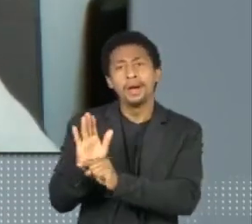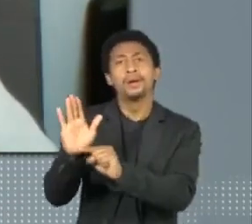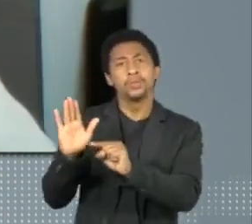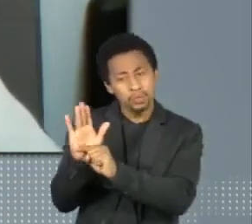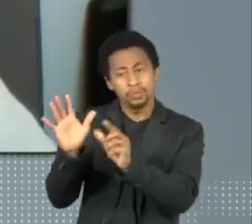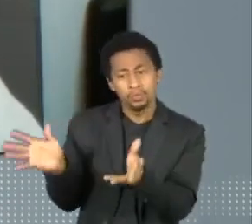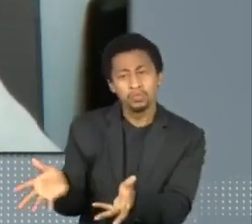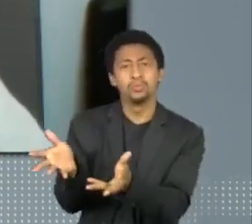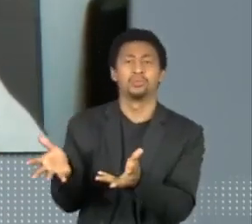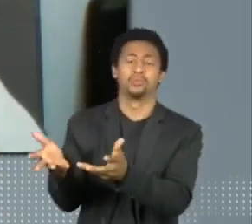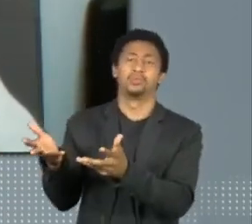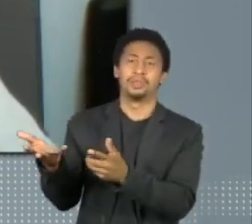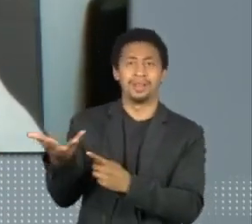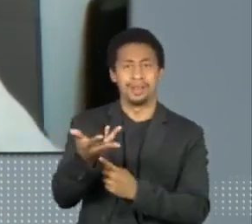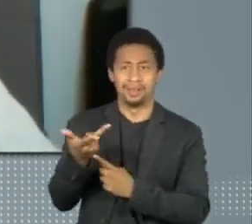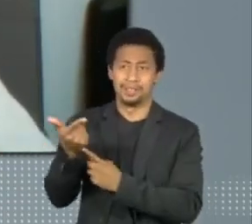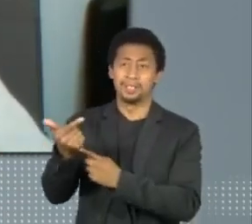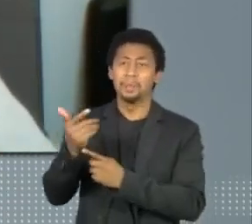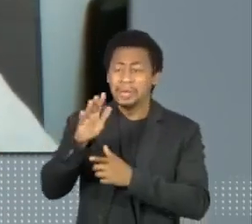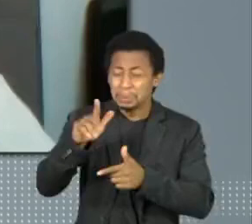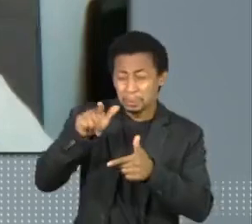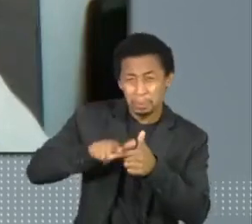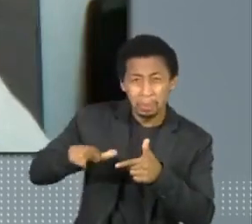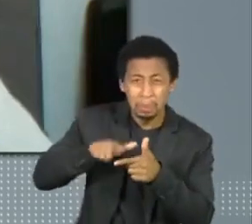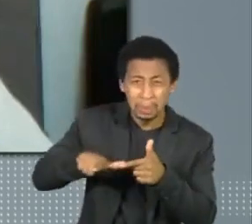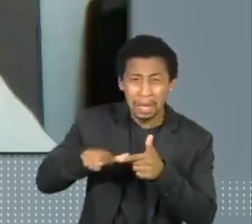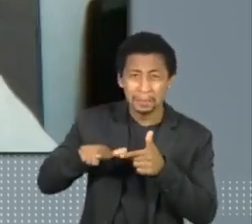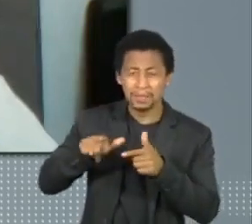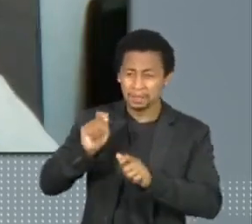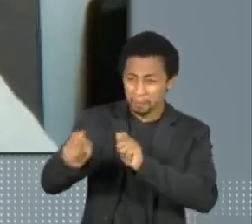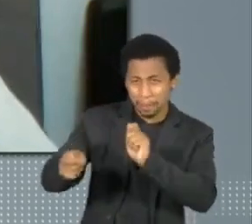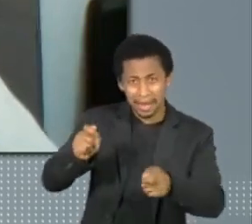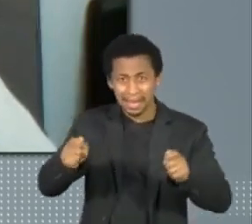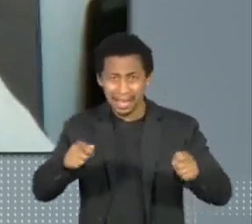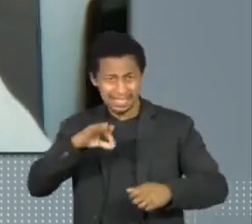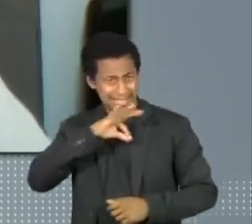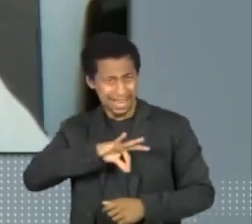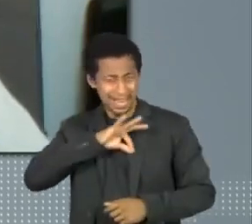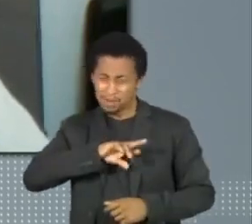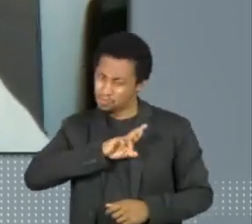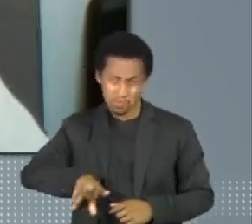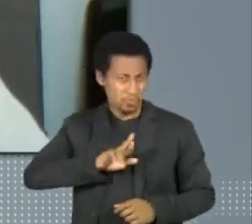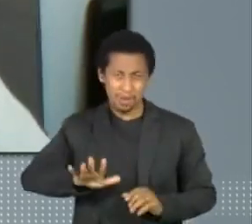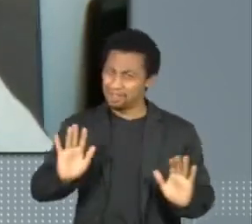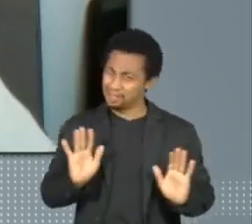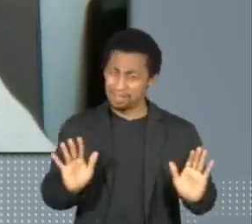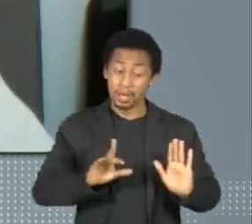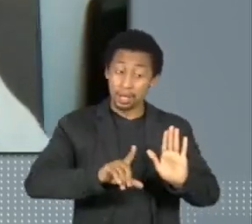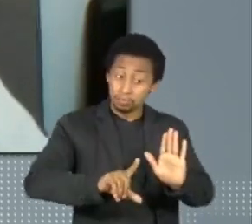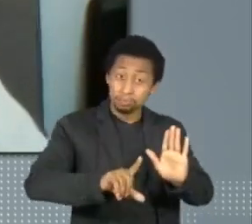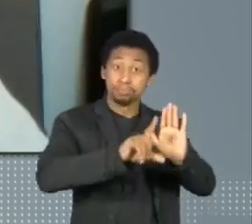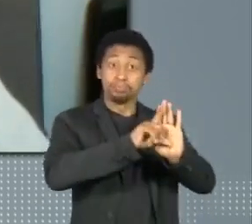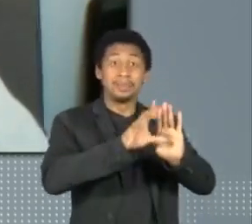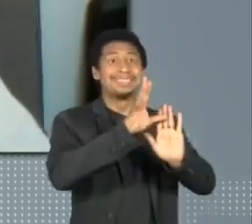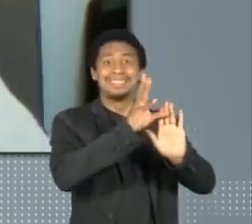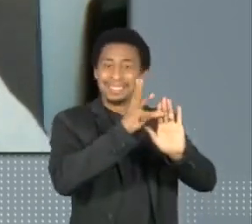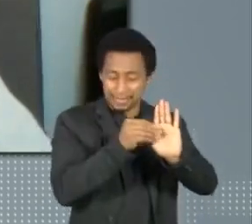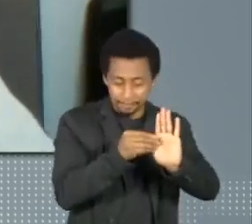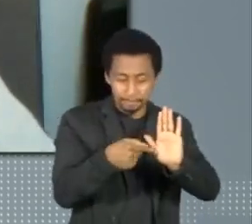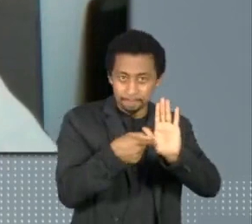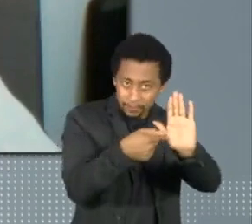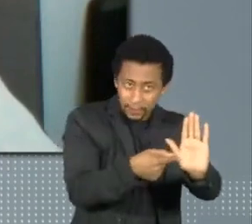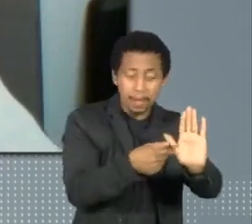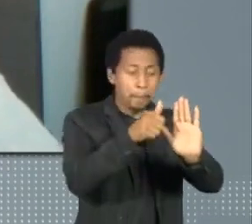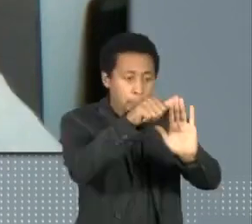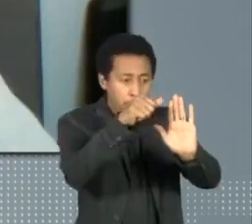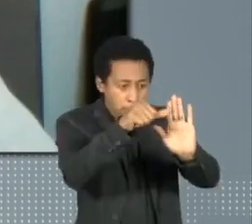artísticas. Mas não é um problema relacionado ao pagamento dos artistas. O que acontece é, não é reduzindo o pagamento